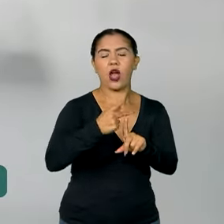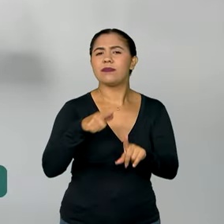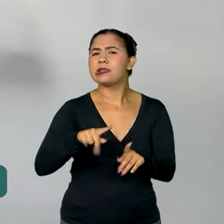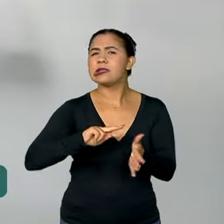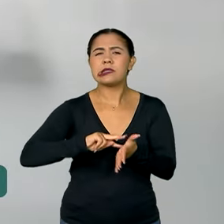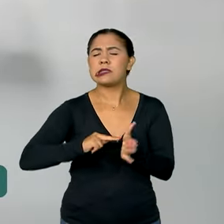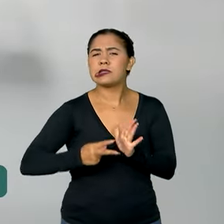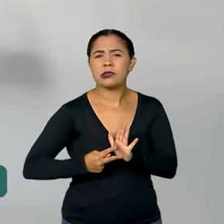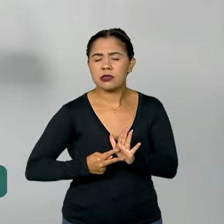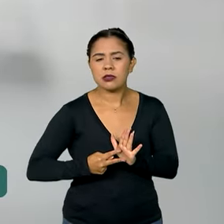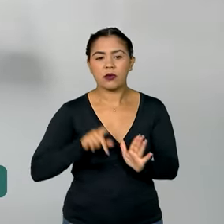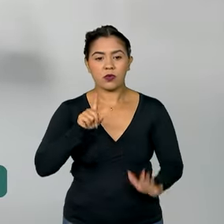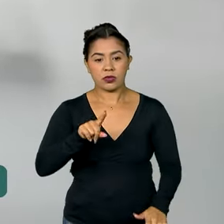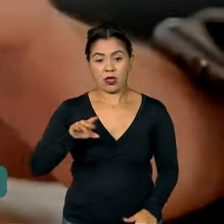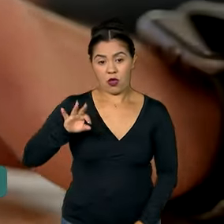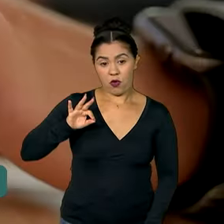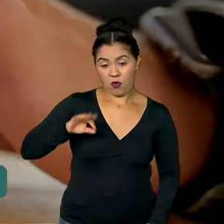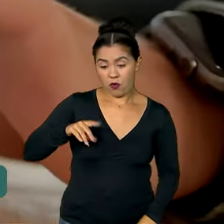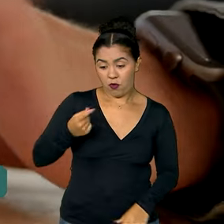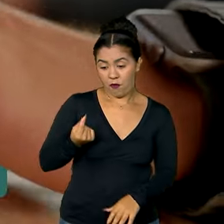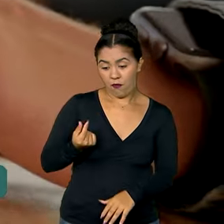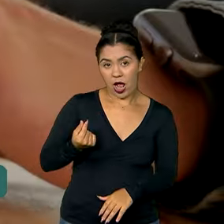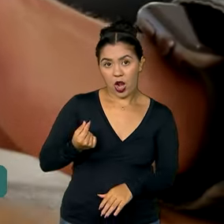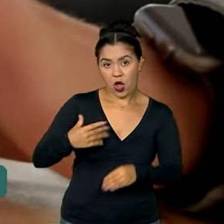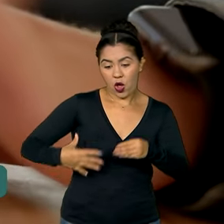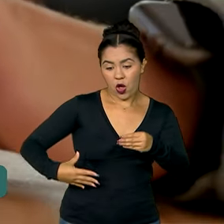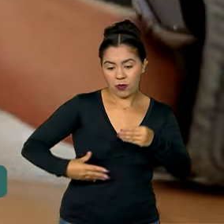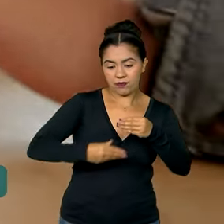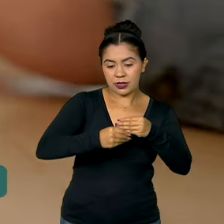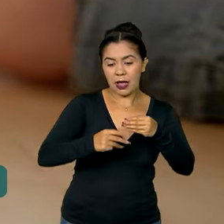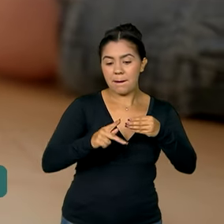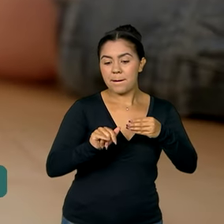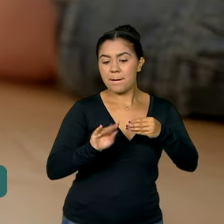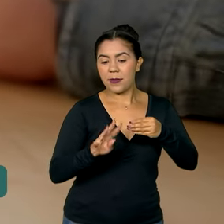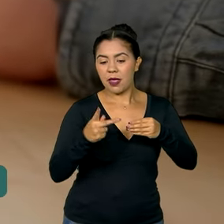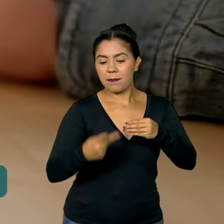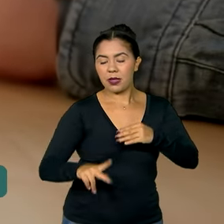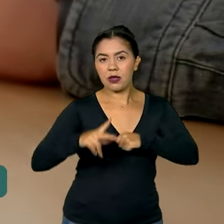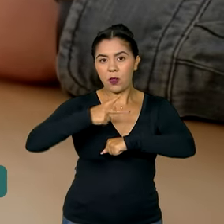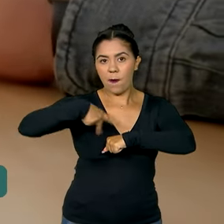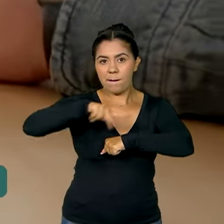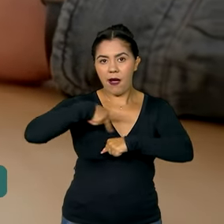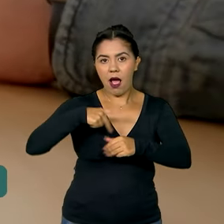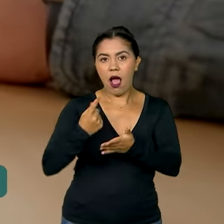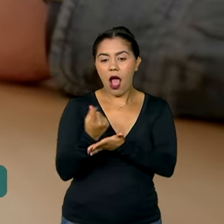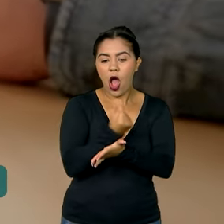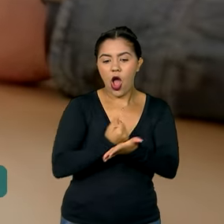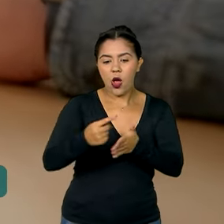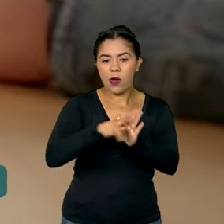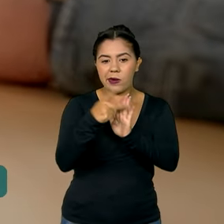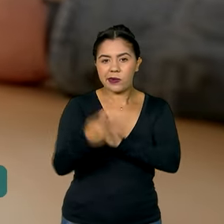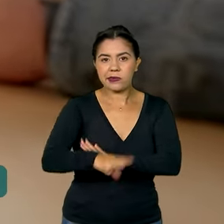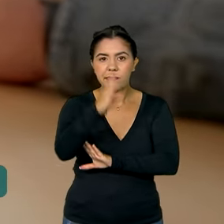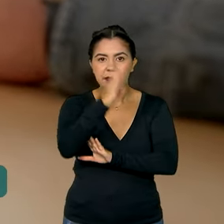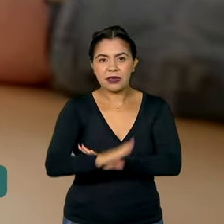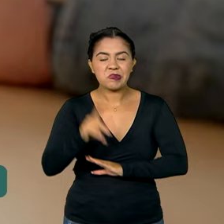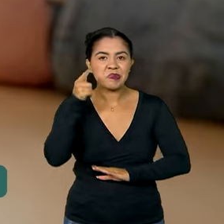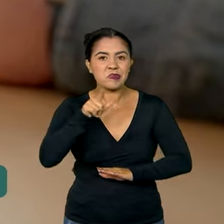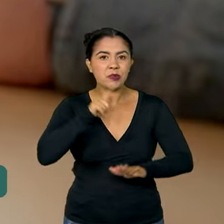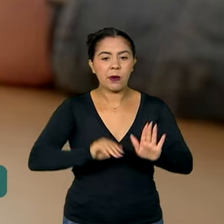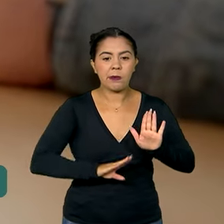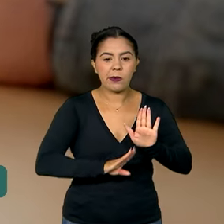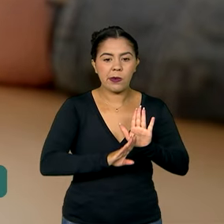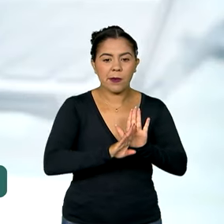significa que o valor adicionado ao PIB do país, a economia brasileira, é cada vez maior e